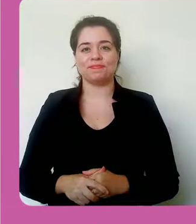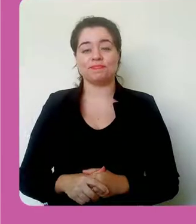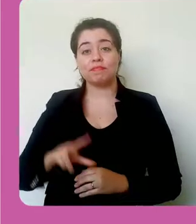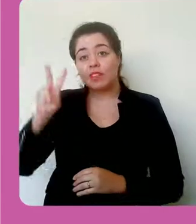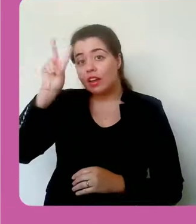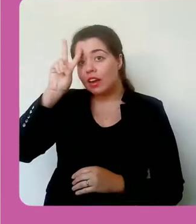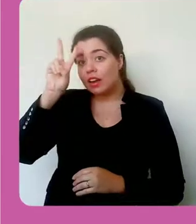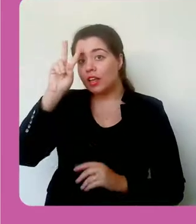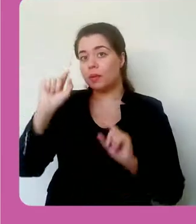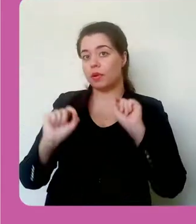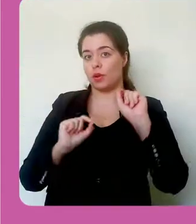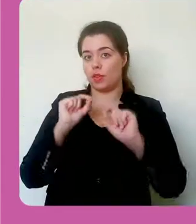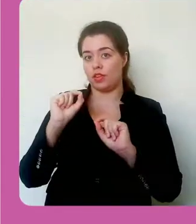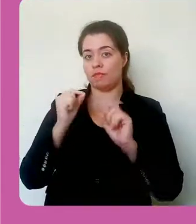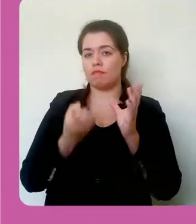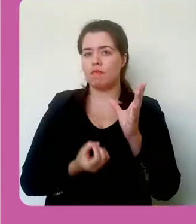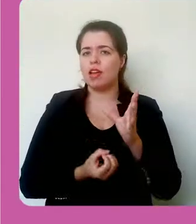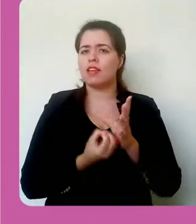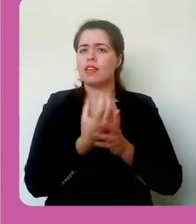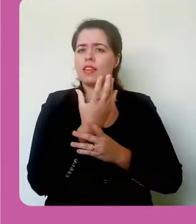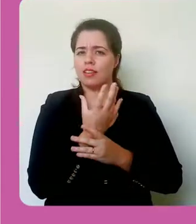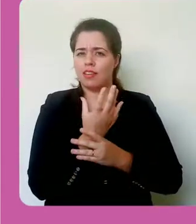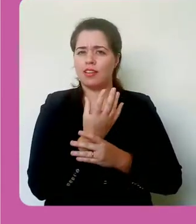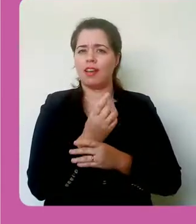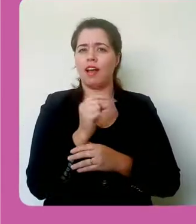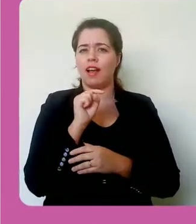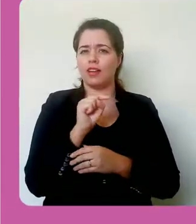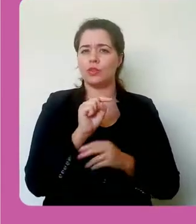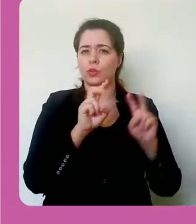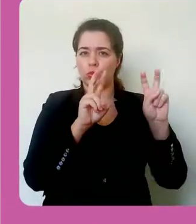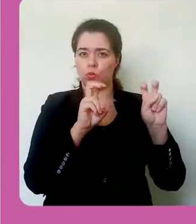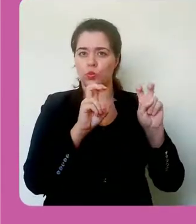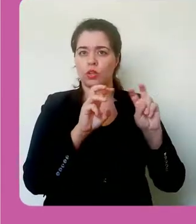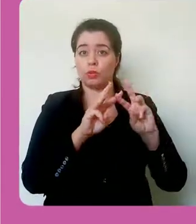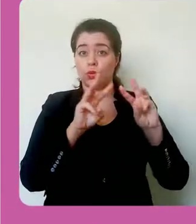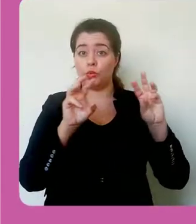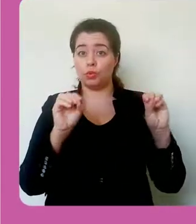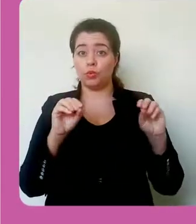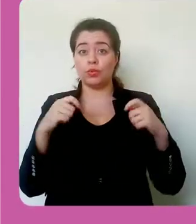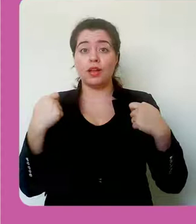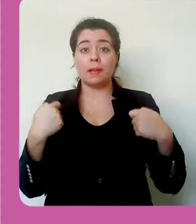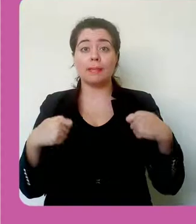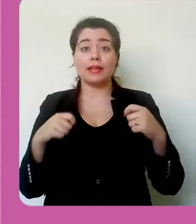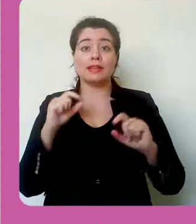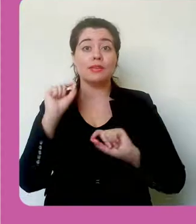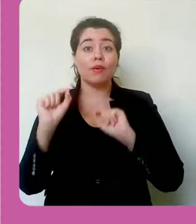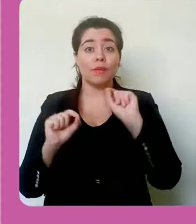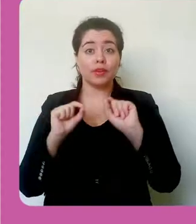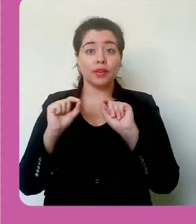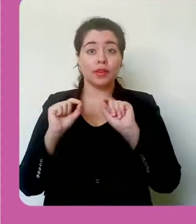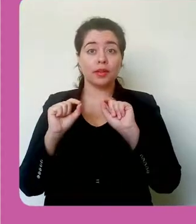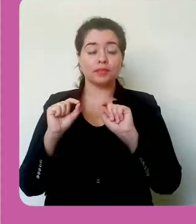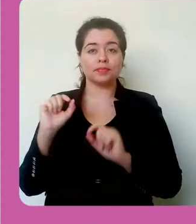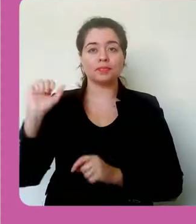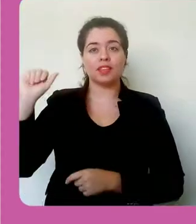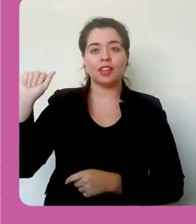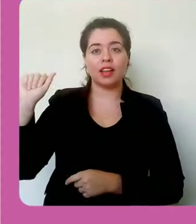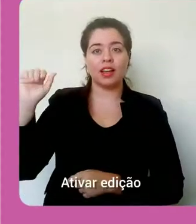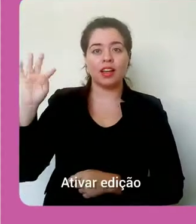o modo de edição ativado no seu curso. O meu já está ativado. Bom,